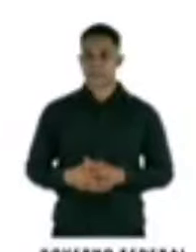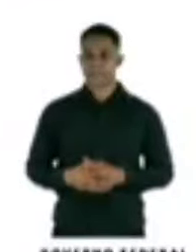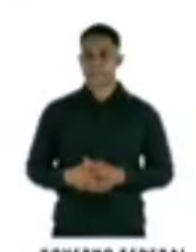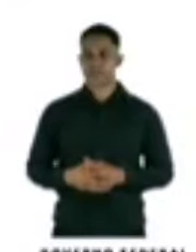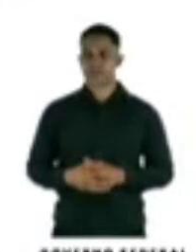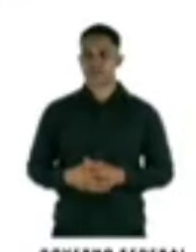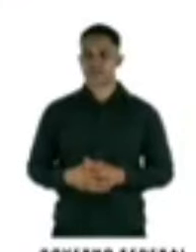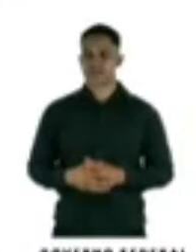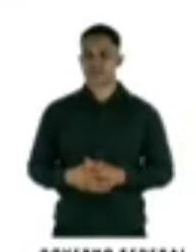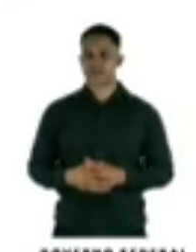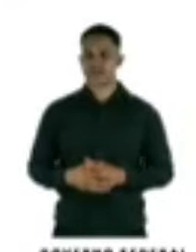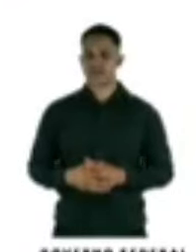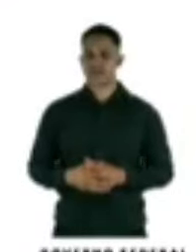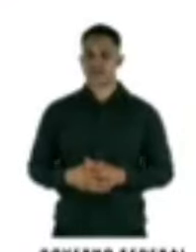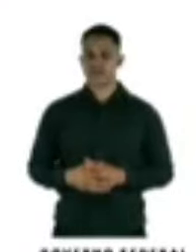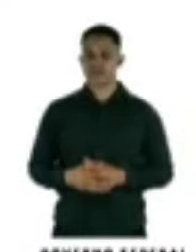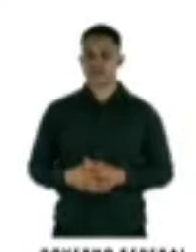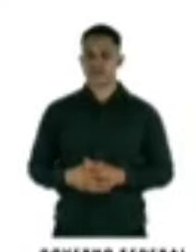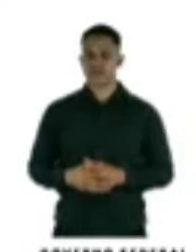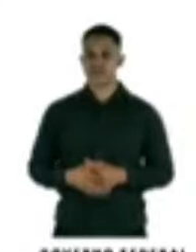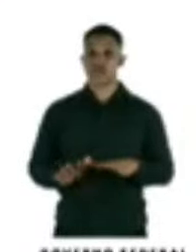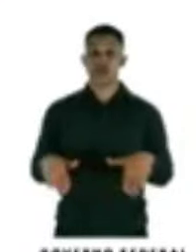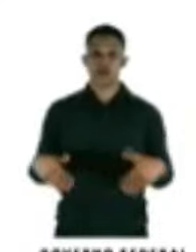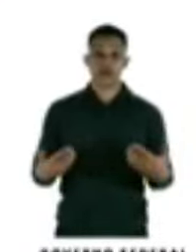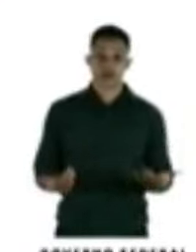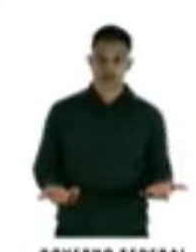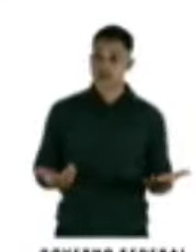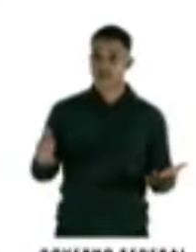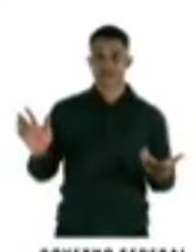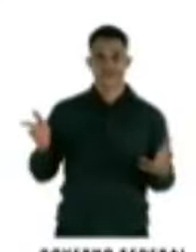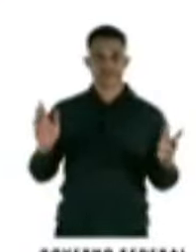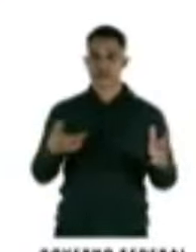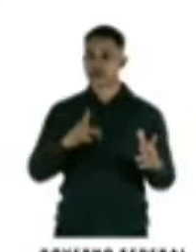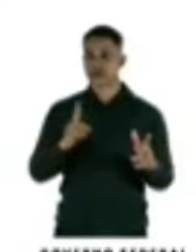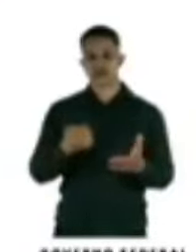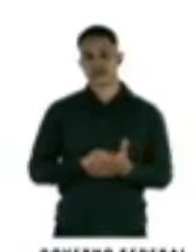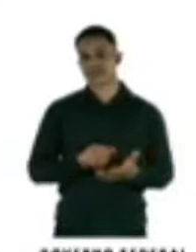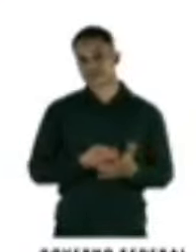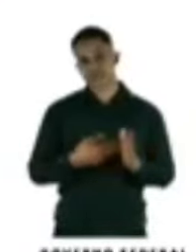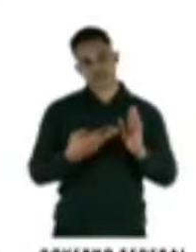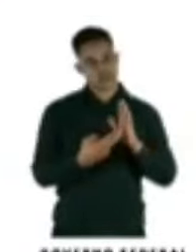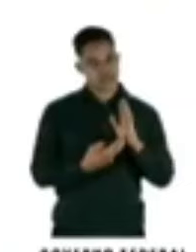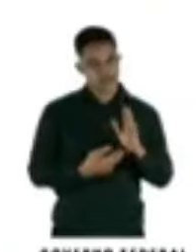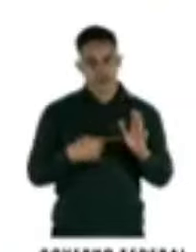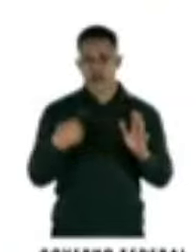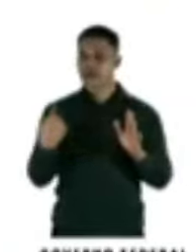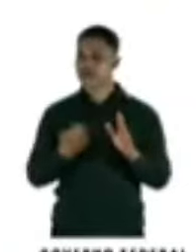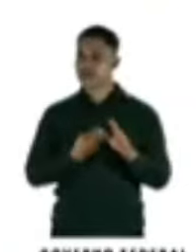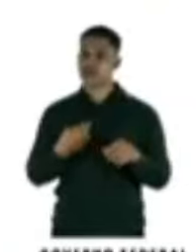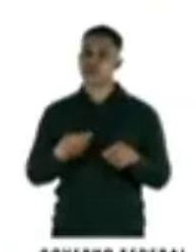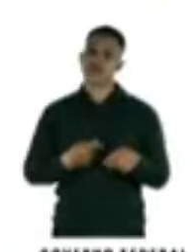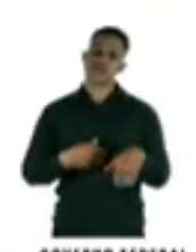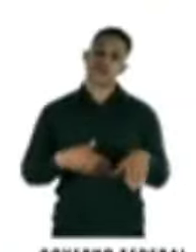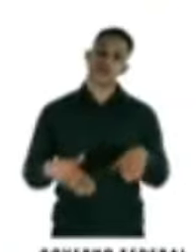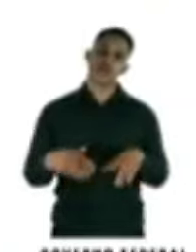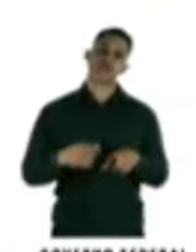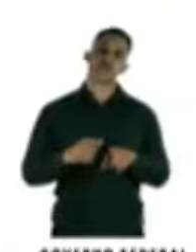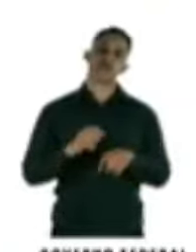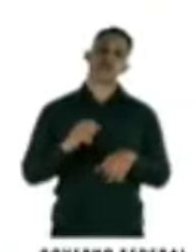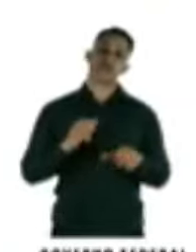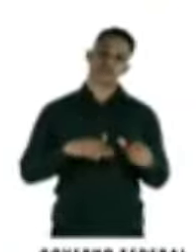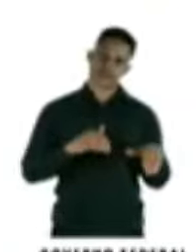Bom, então a repercussão por não cumprimento de continualidades. Nós estamos no mês de setembro, que é um mês onde